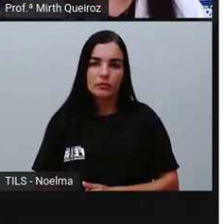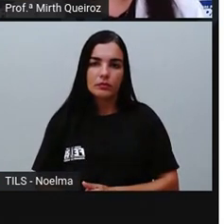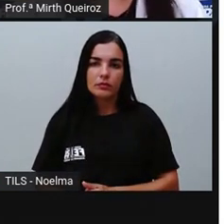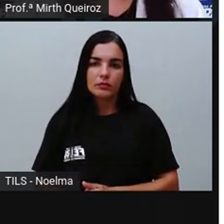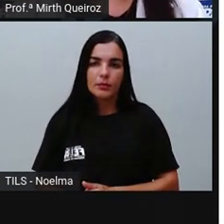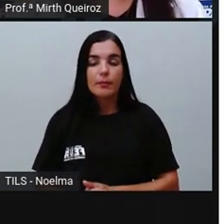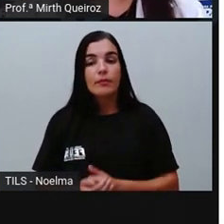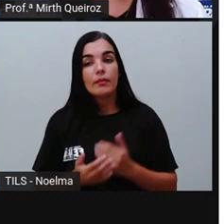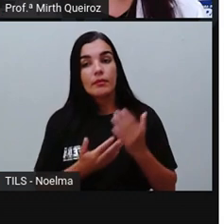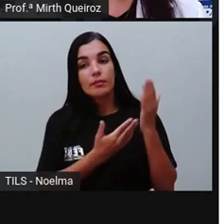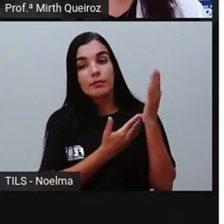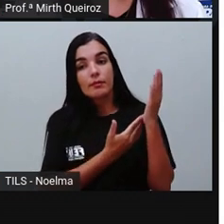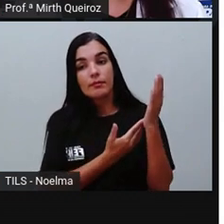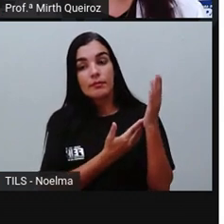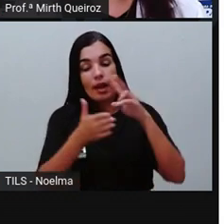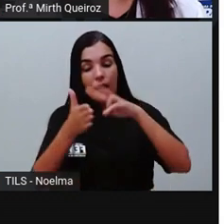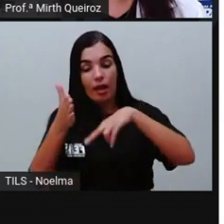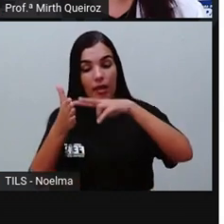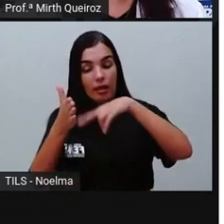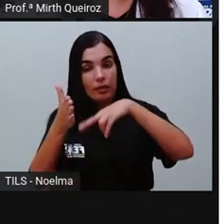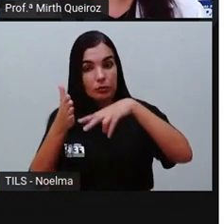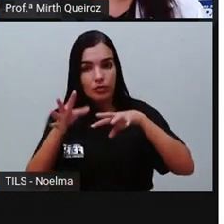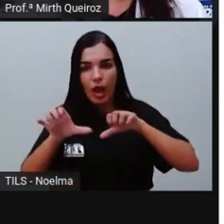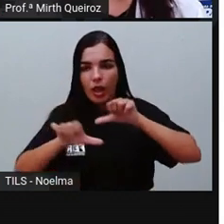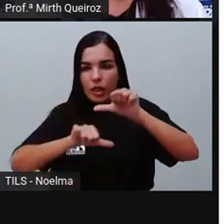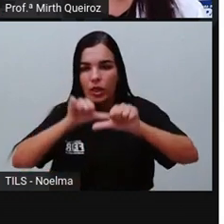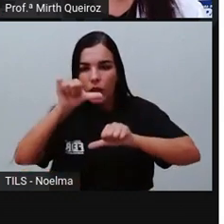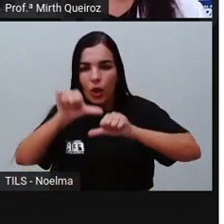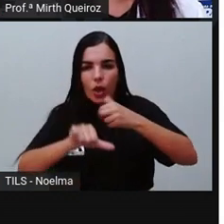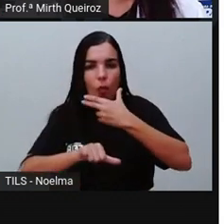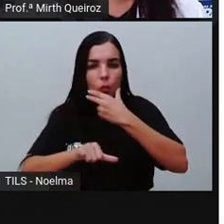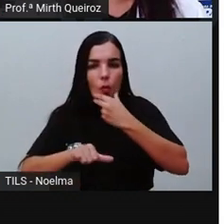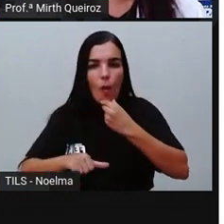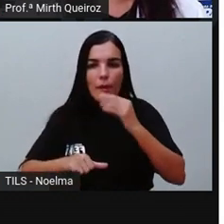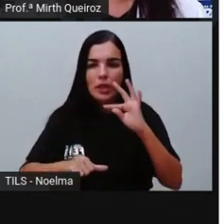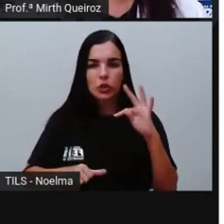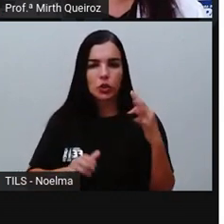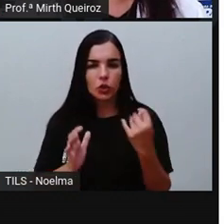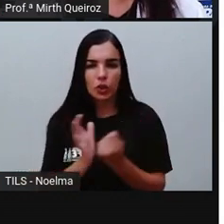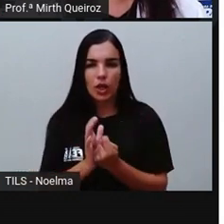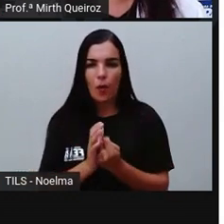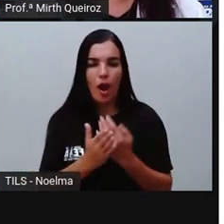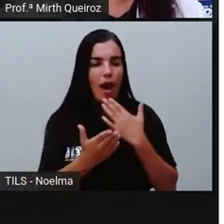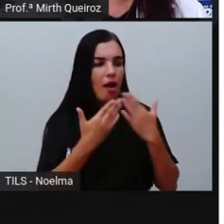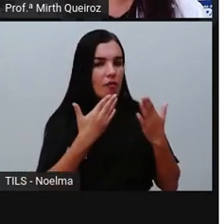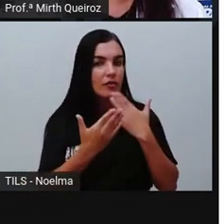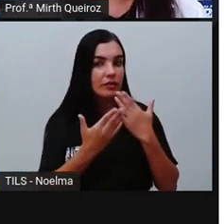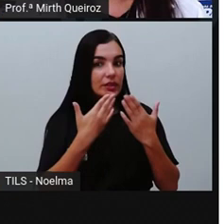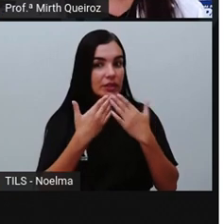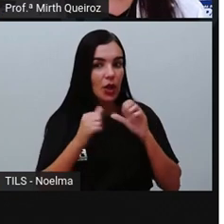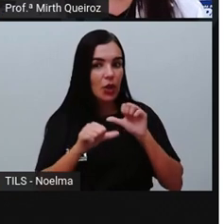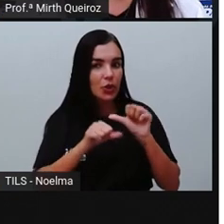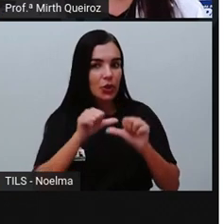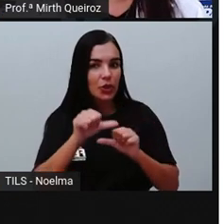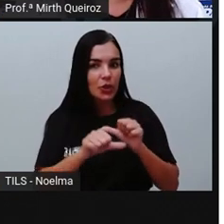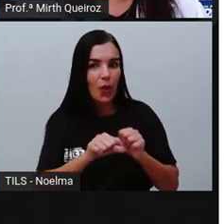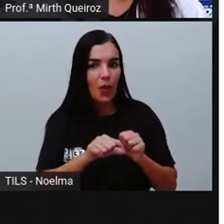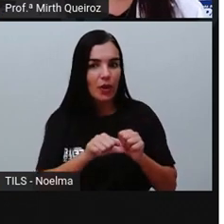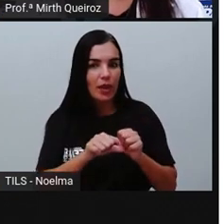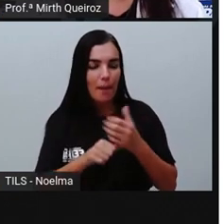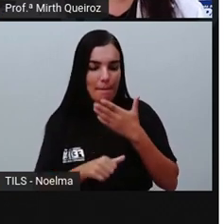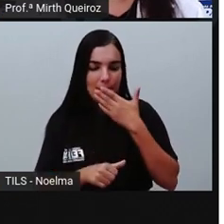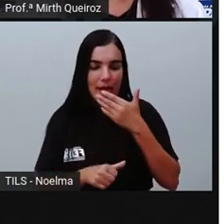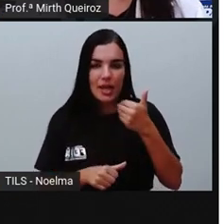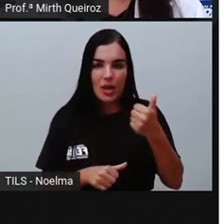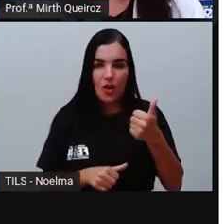A leitura torna o homem completo. A conversação torna o ágil. E o escrever